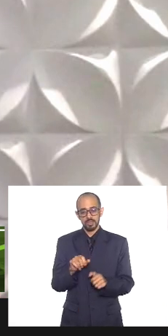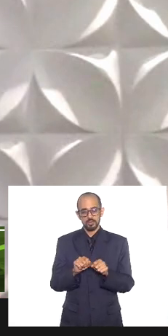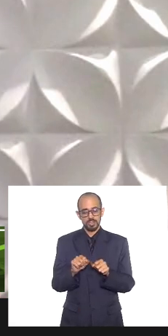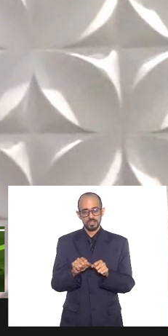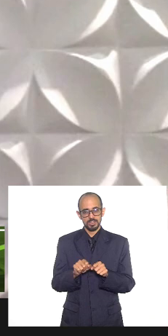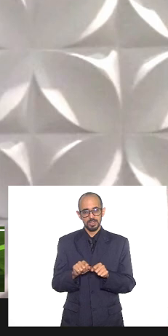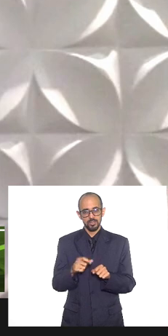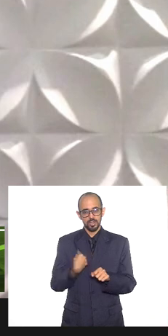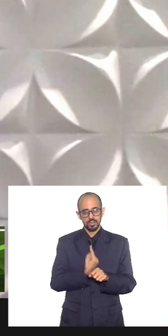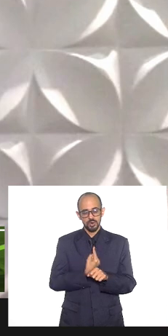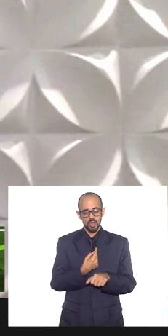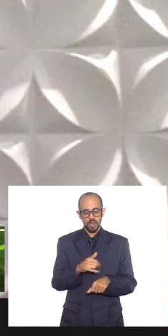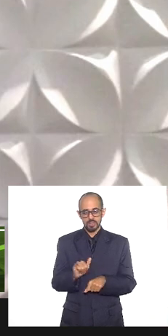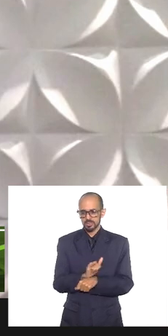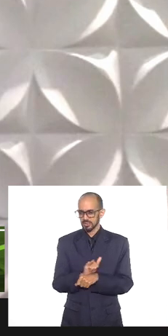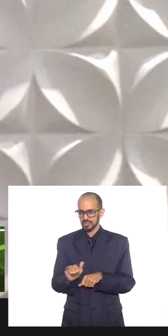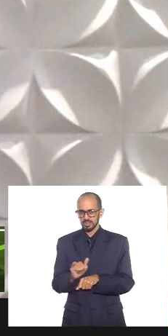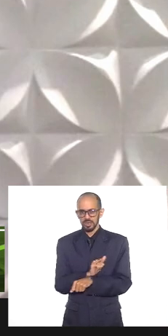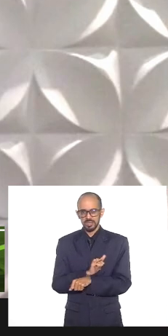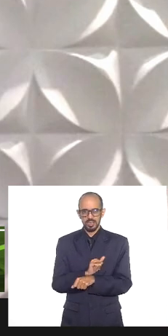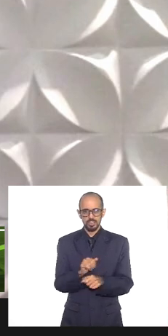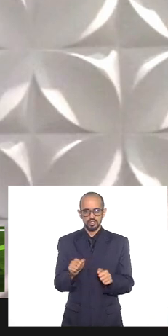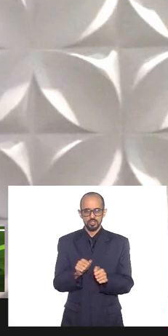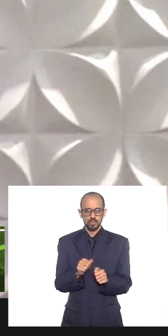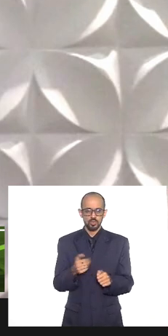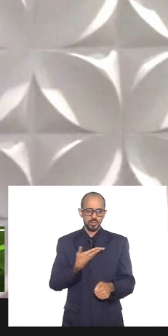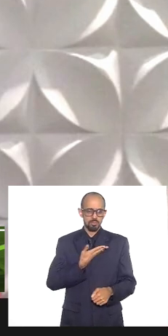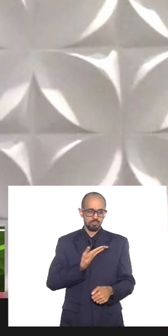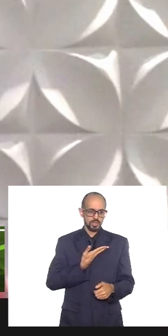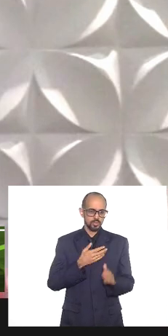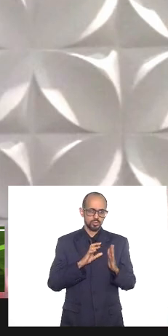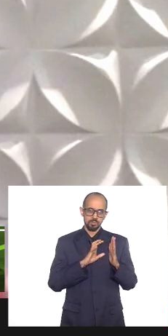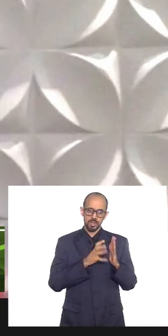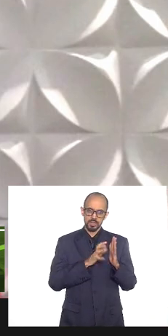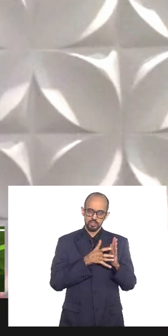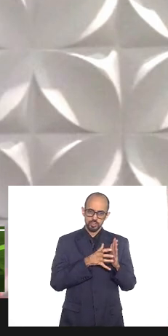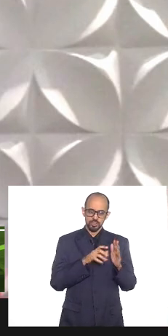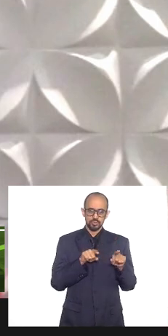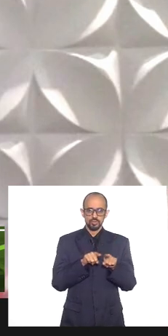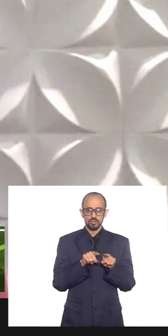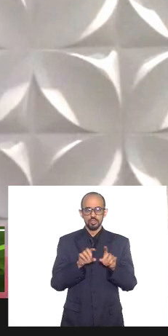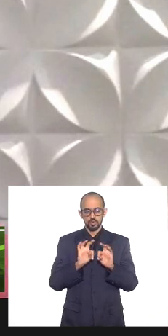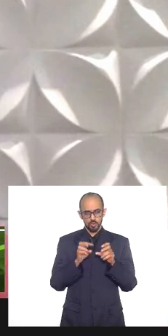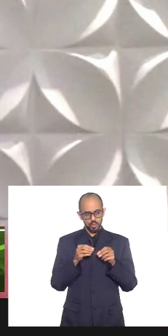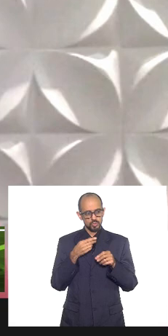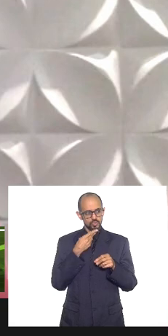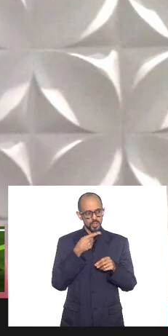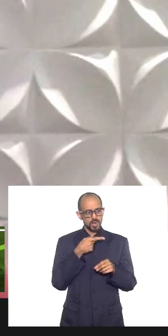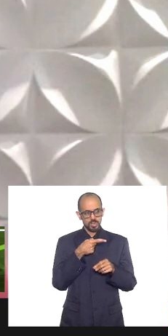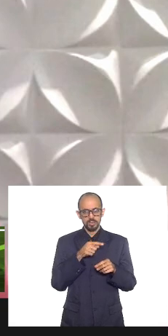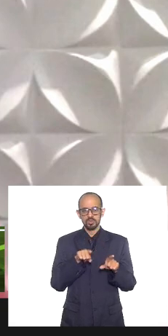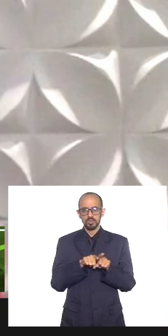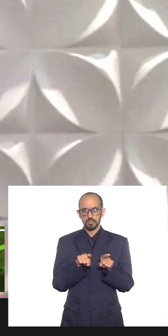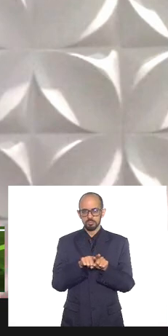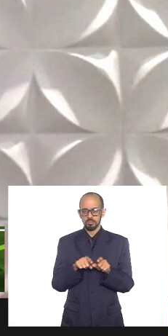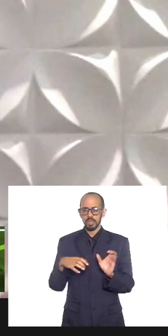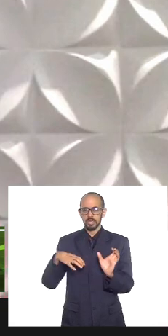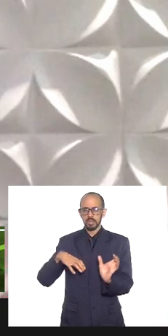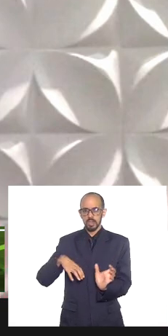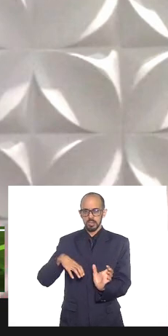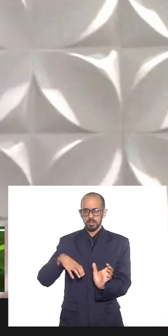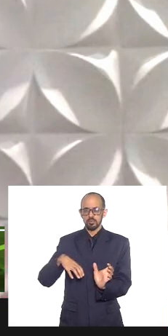os nossos companheiros de partido todos nós falando com os nossos companheiros da Câmara Federal